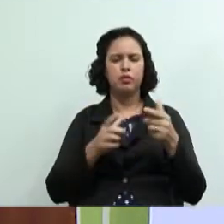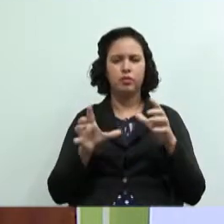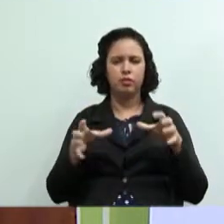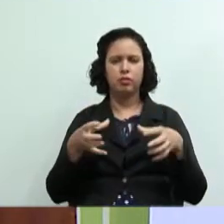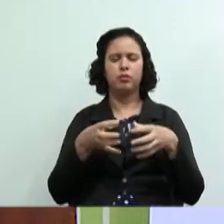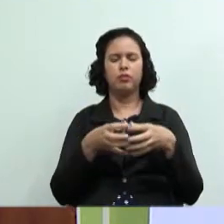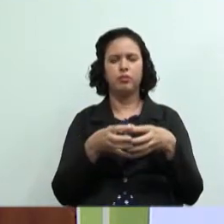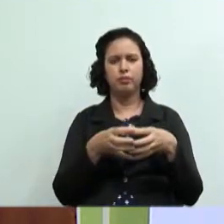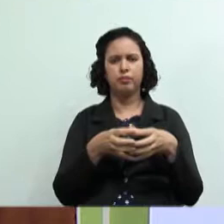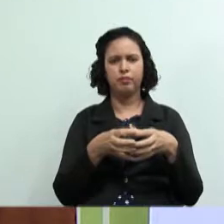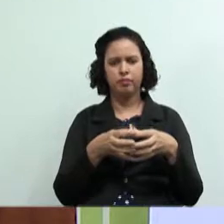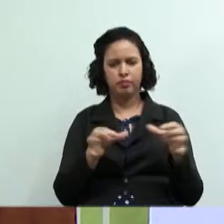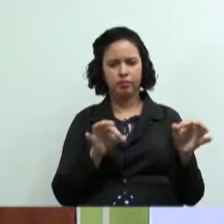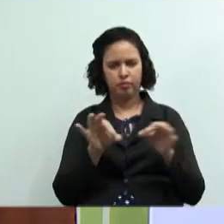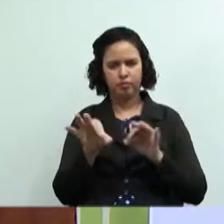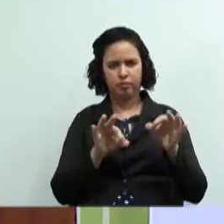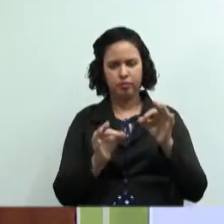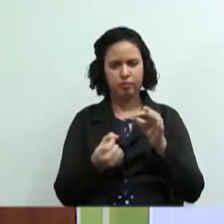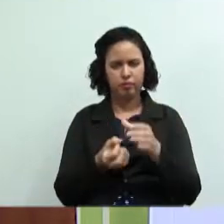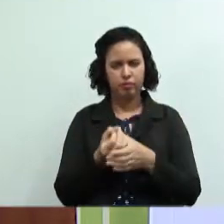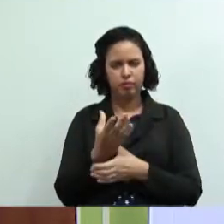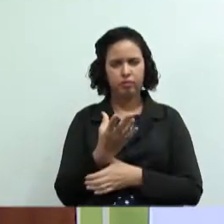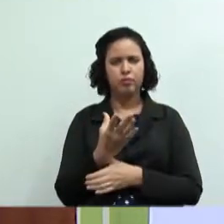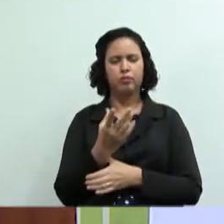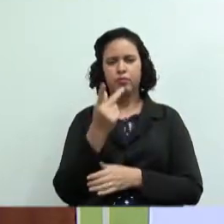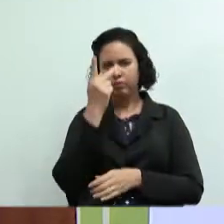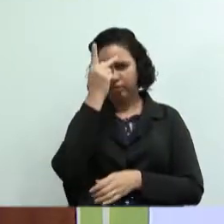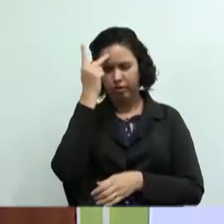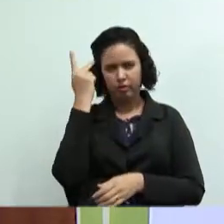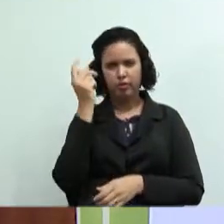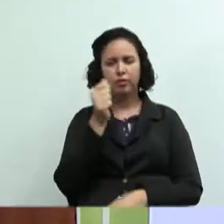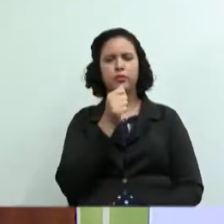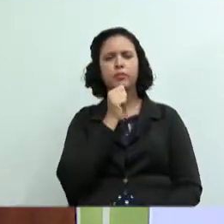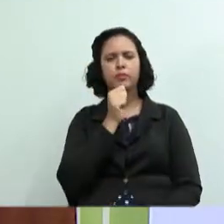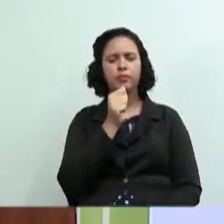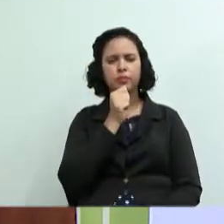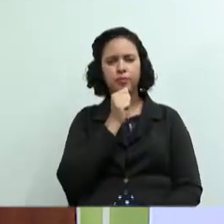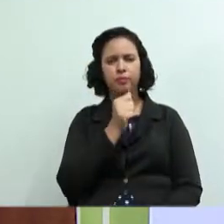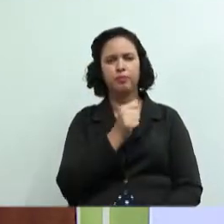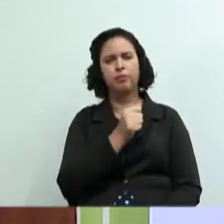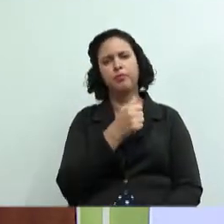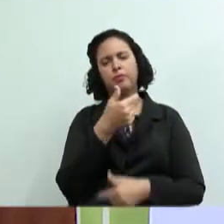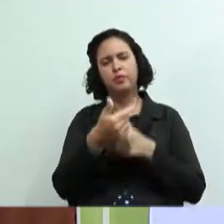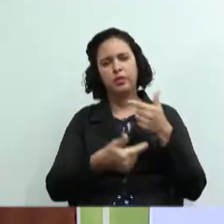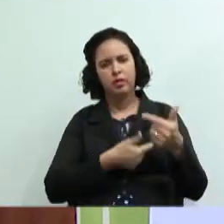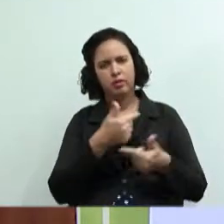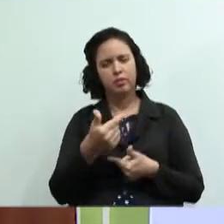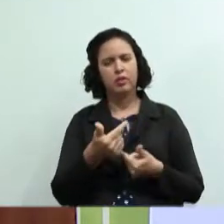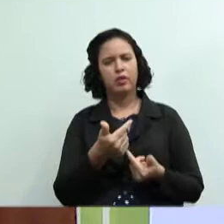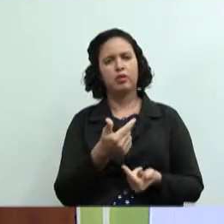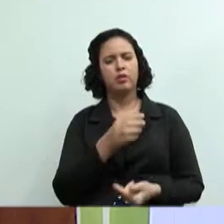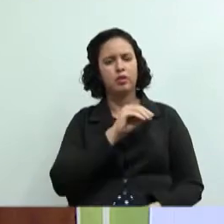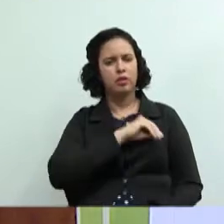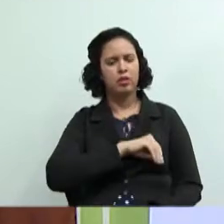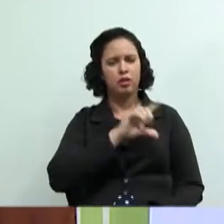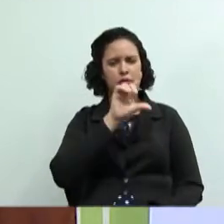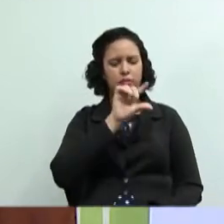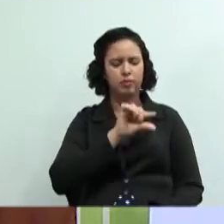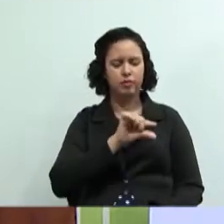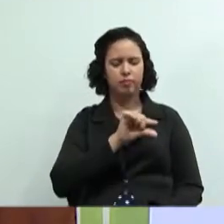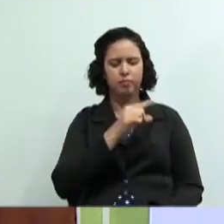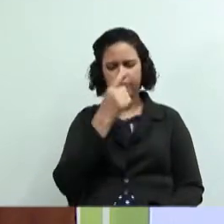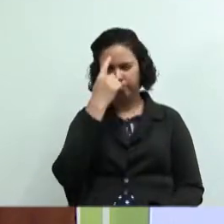a partir de elas surgem a partir de trabalhadores que estão cansados de exploração e baixos salários então eles se